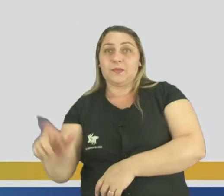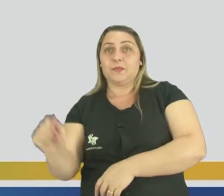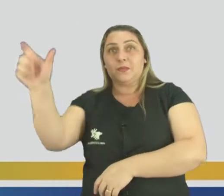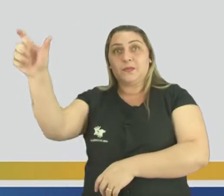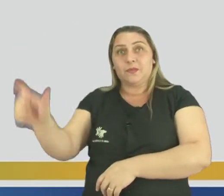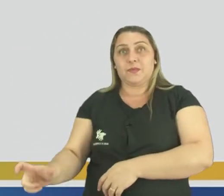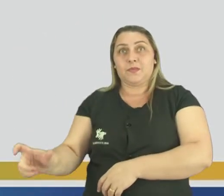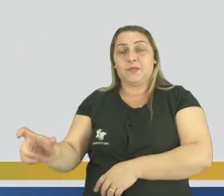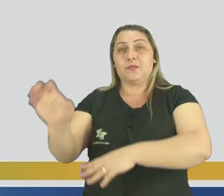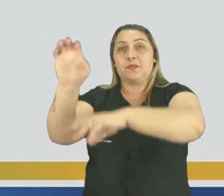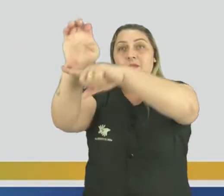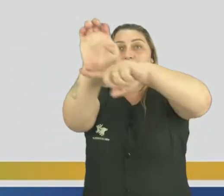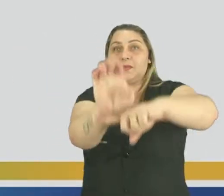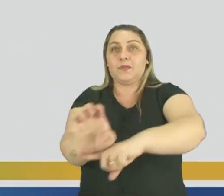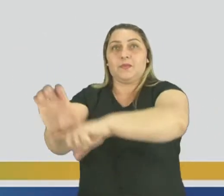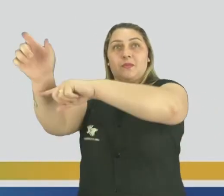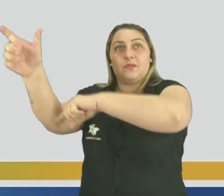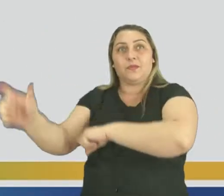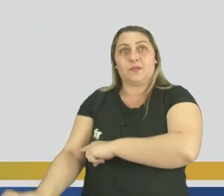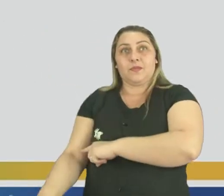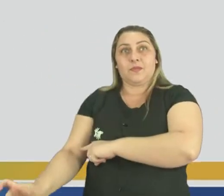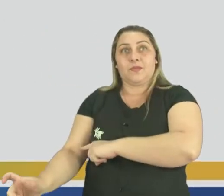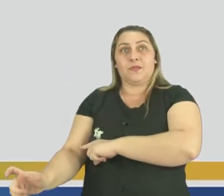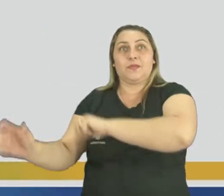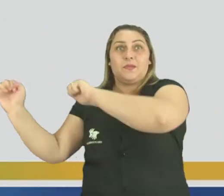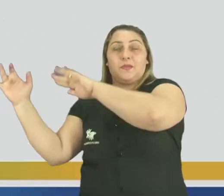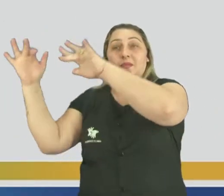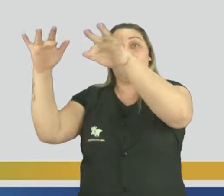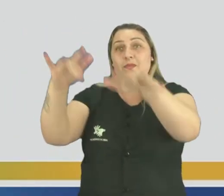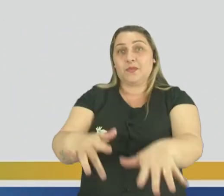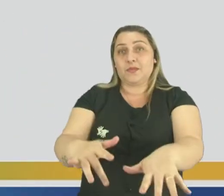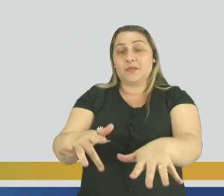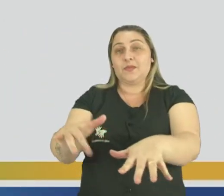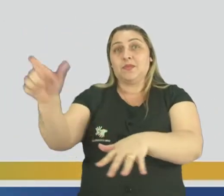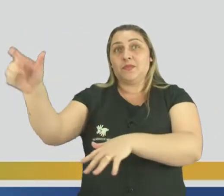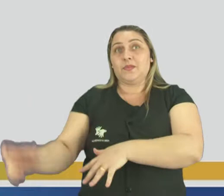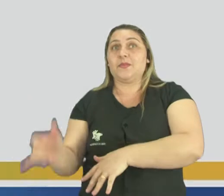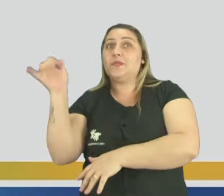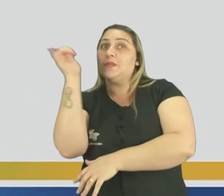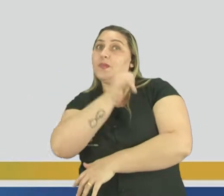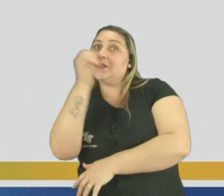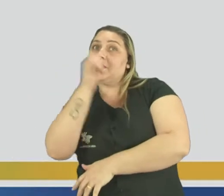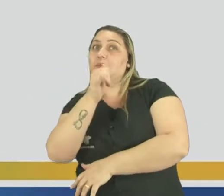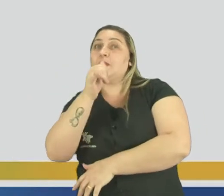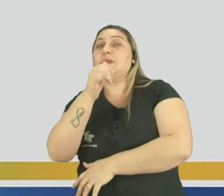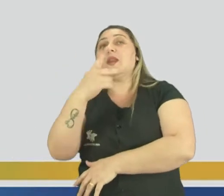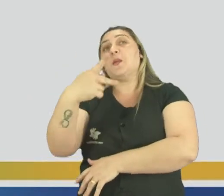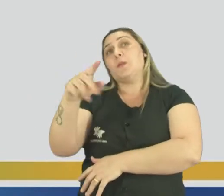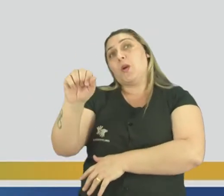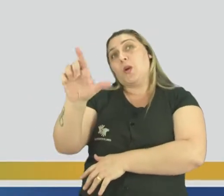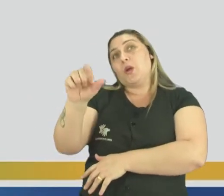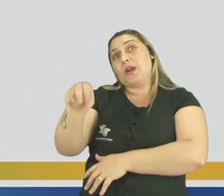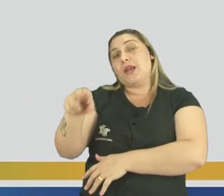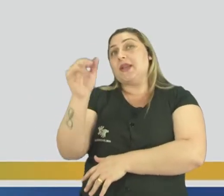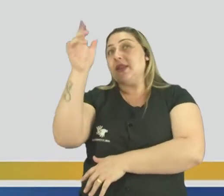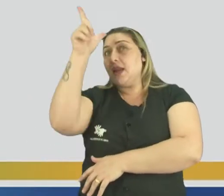portugueses, africanos, europeus, imigrantes, italianos, poloneses, alemães,